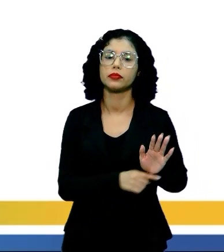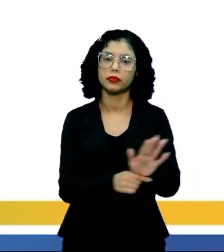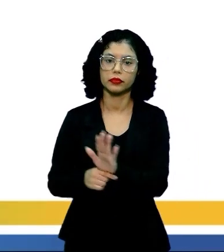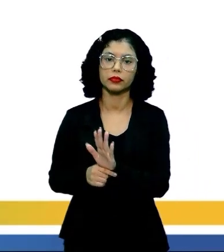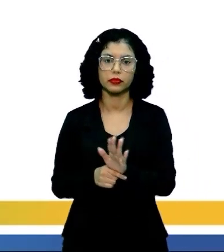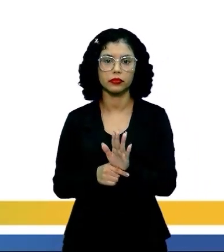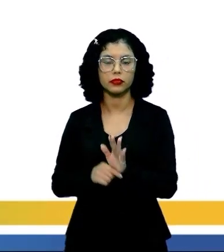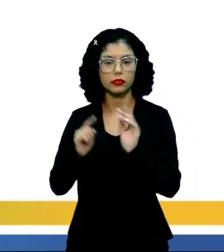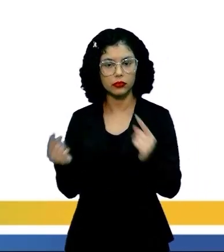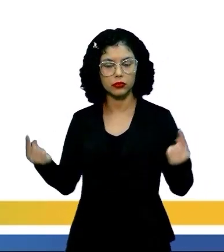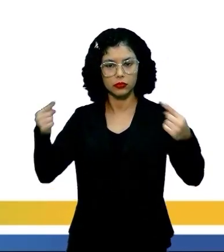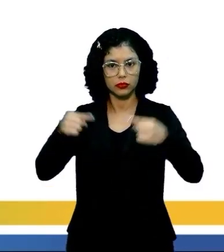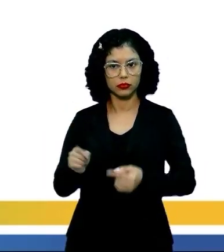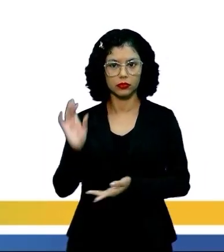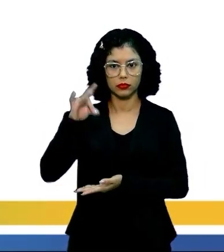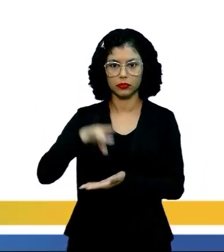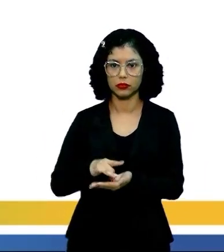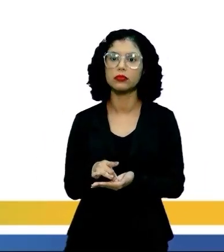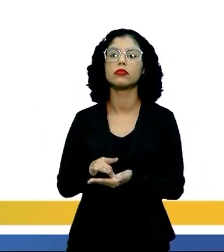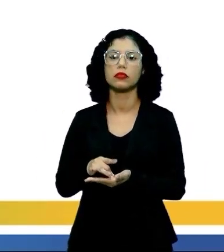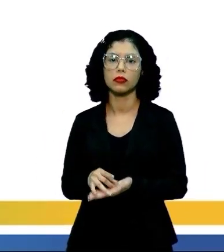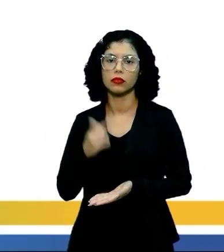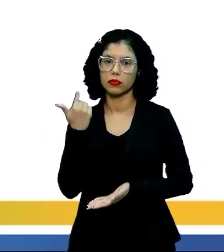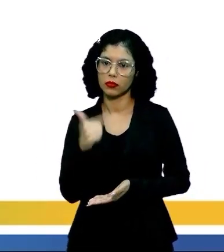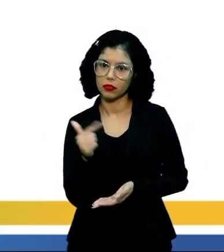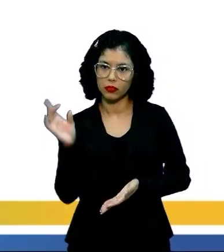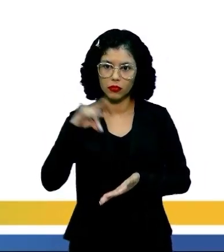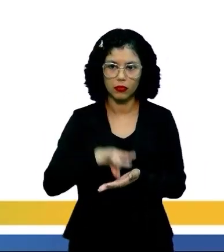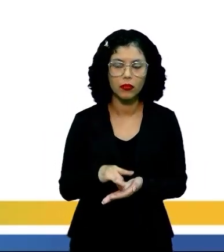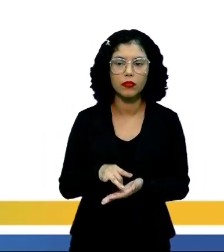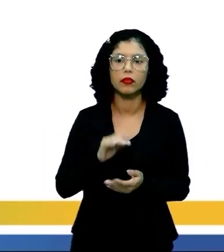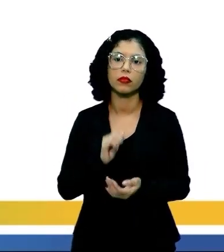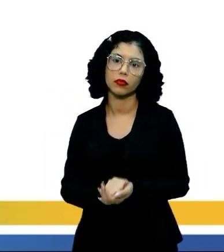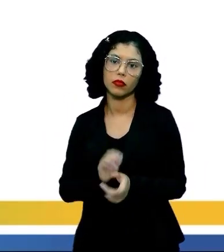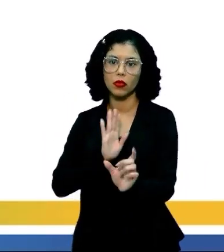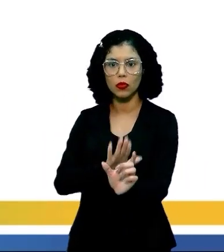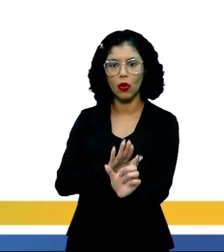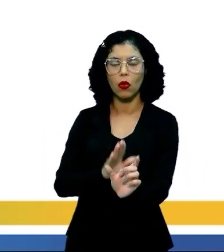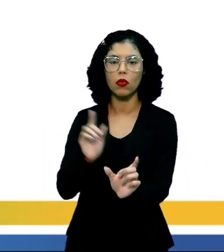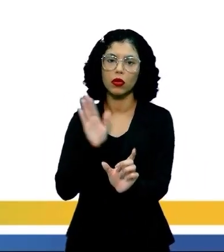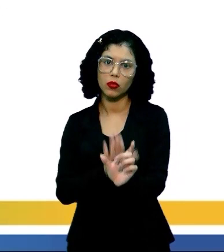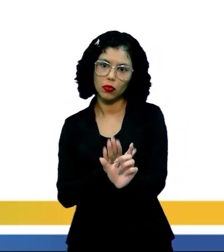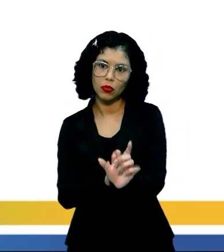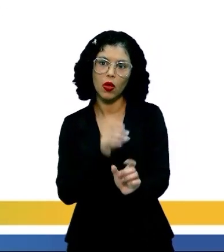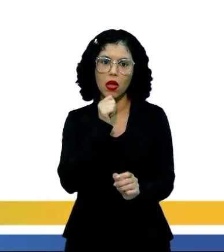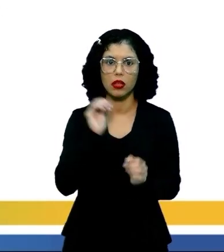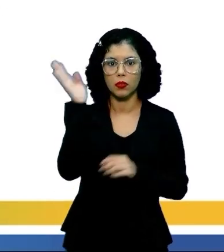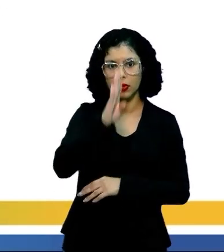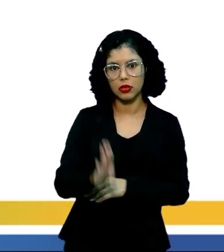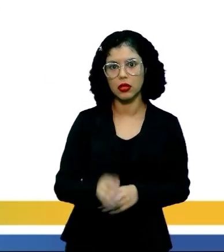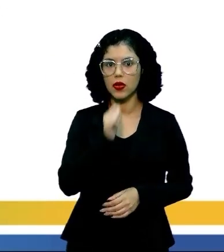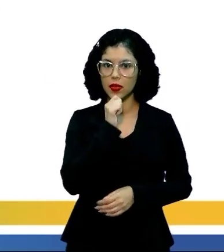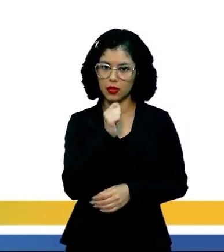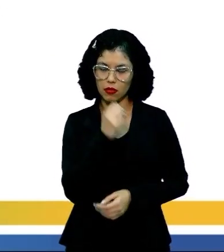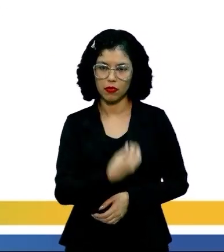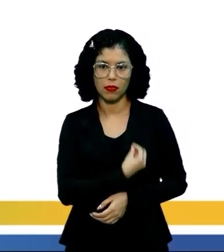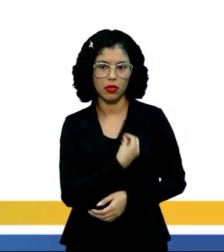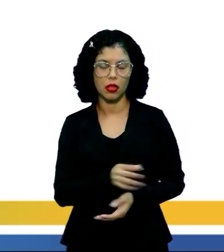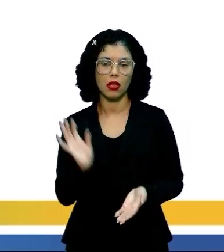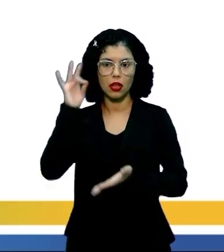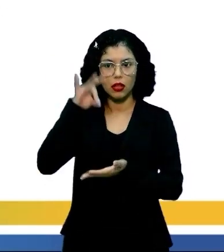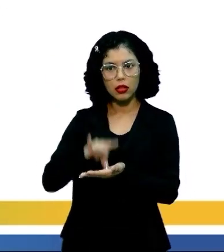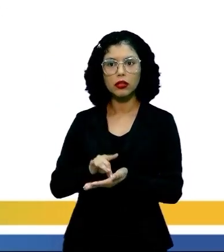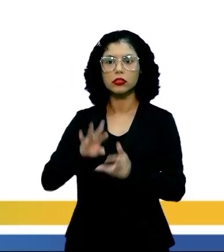sintetiza o embate entre o real e o irreal, pois o brasileiro, à época, vivenciava